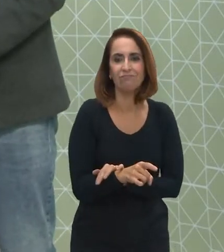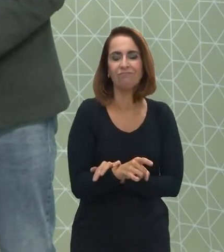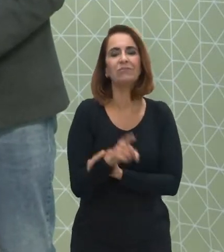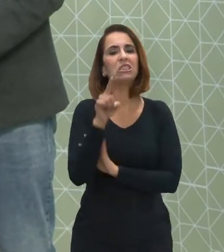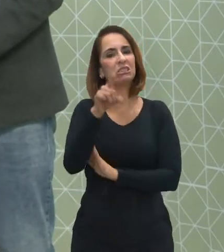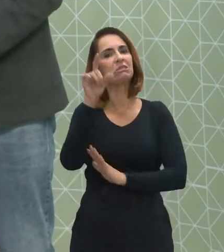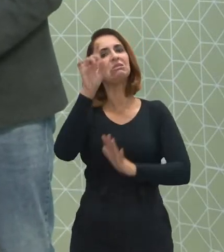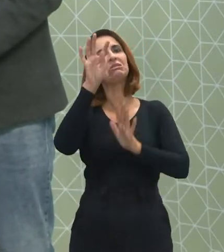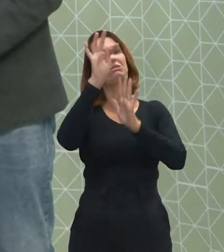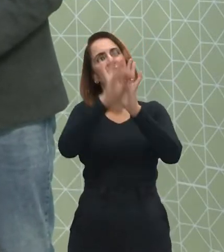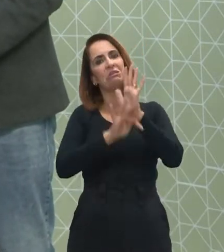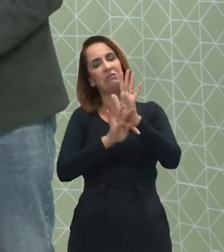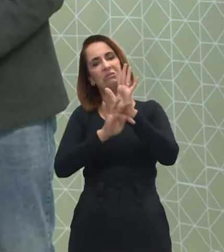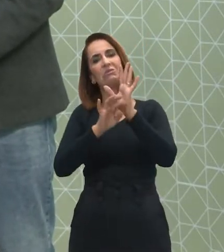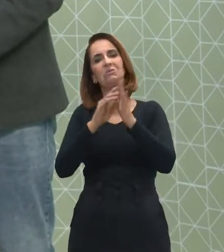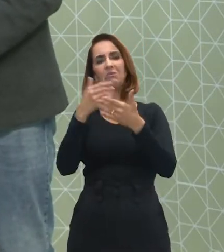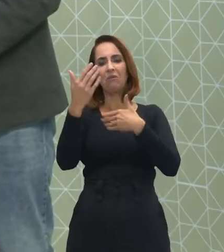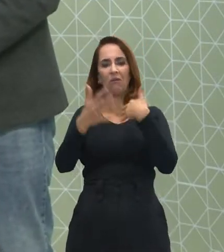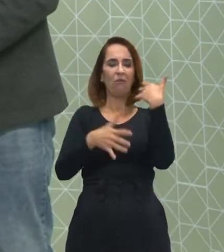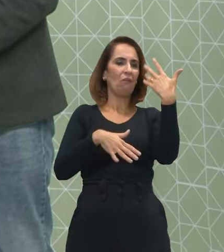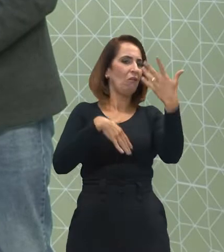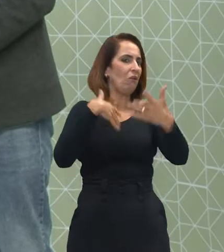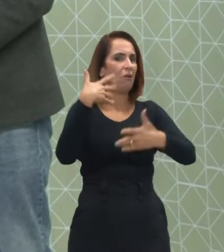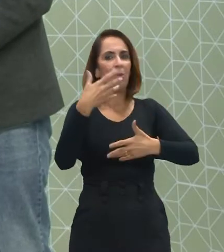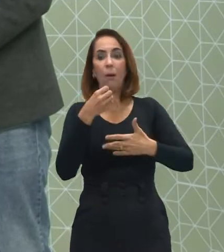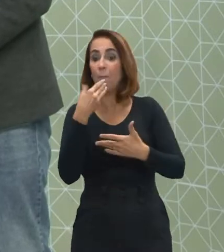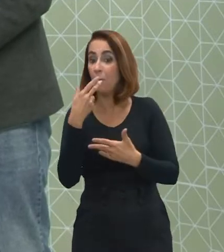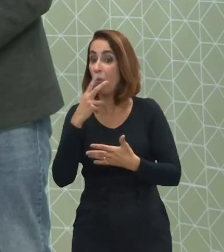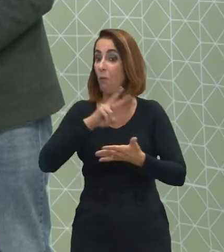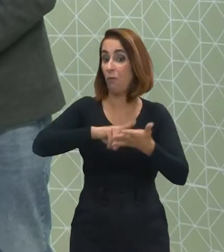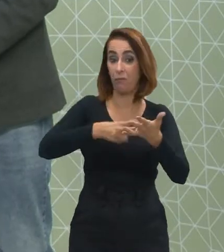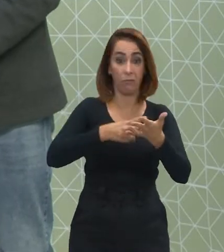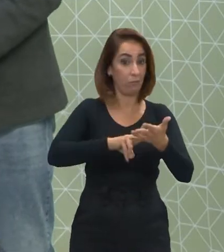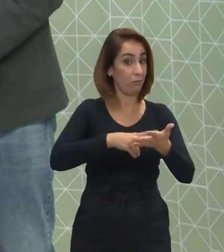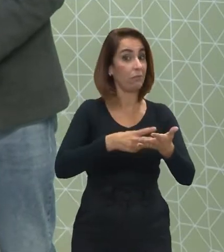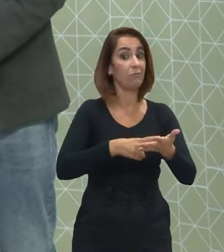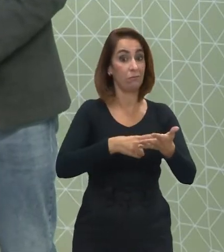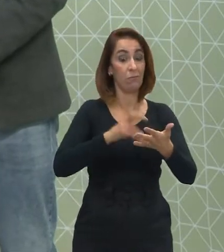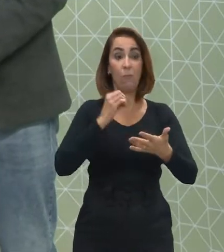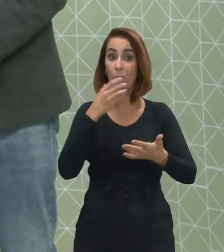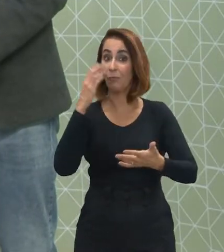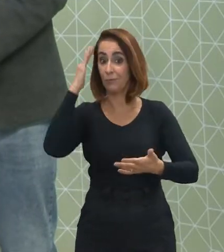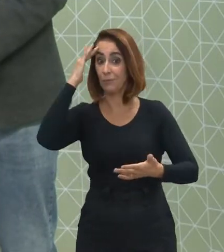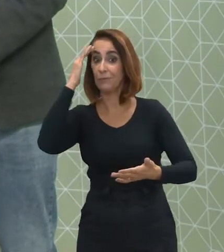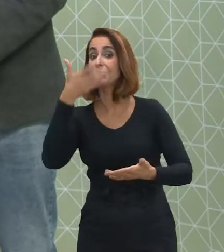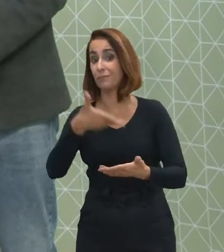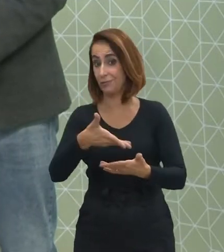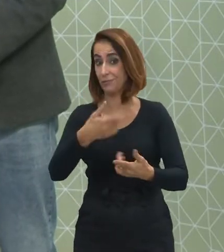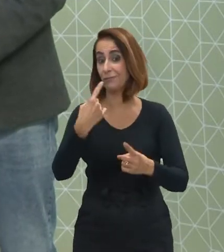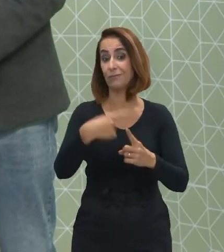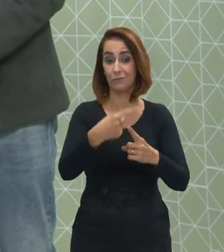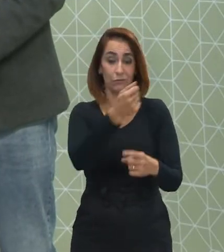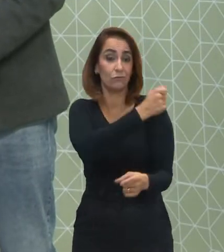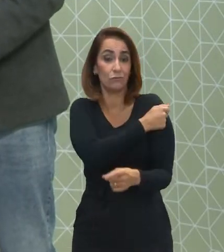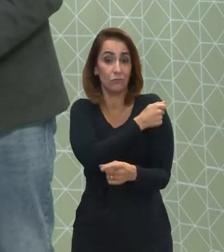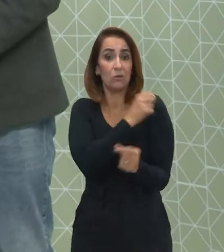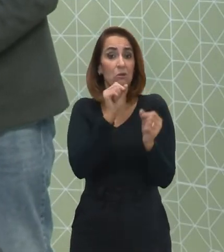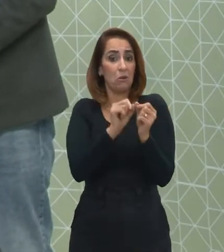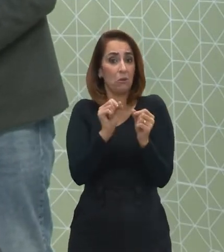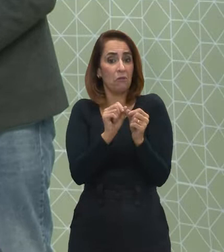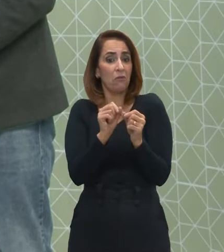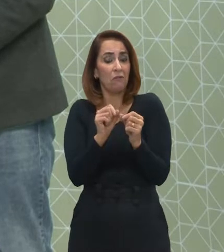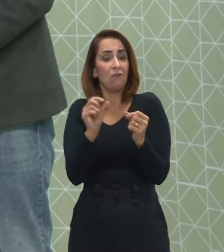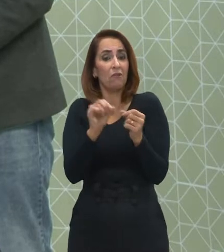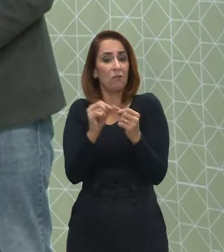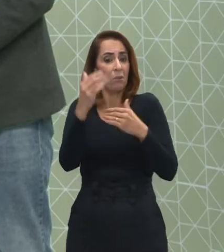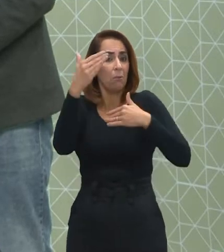esses textos, eles demandam uma boa interpretação para que o estudante, na hora que estiver realizando